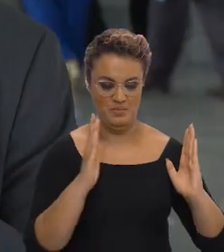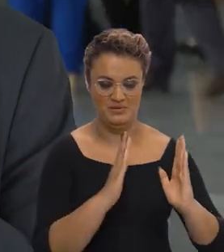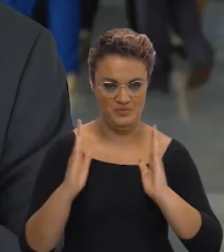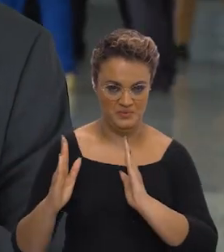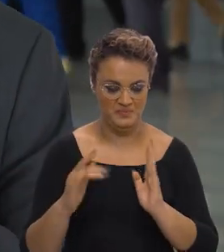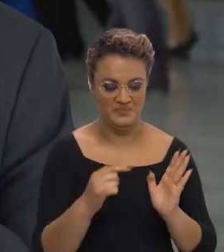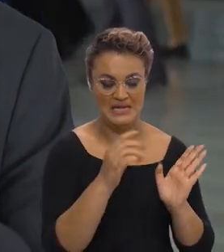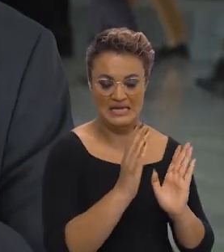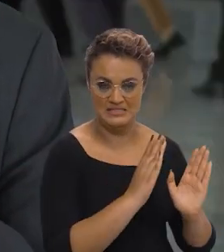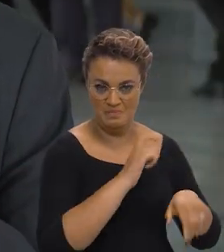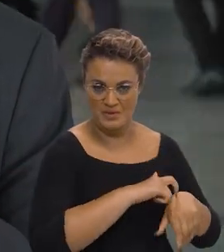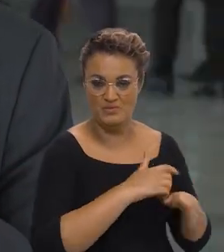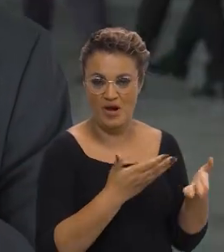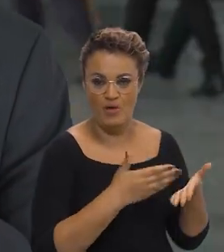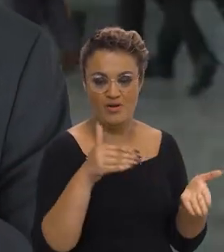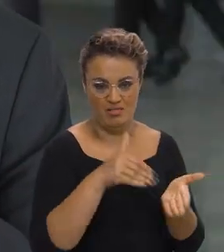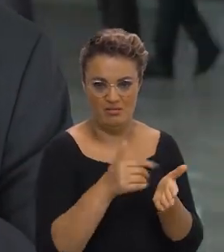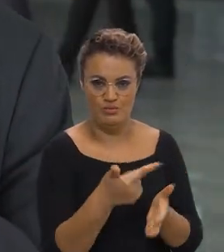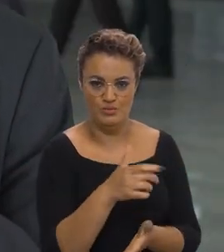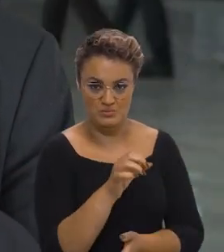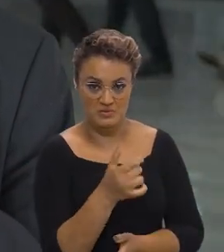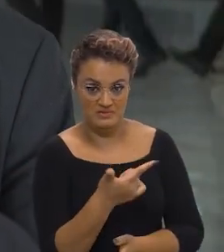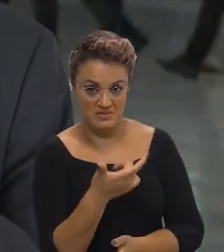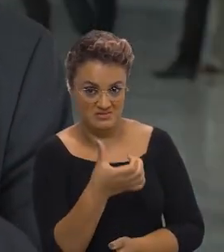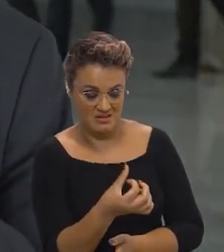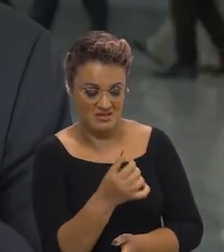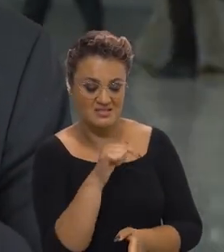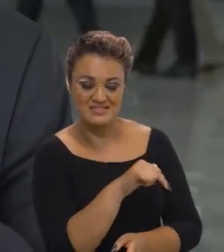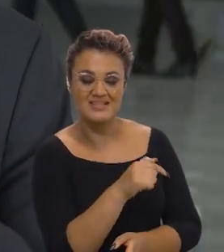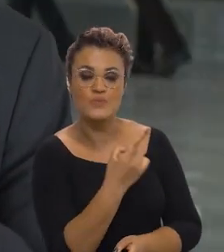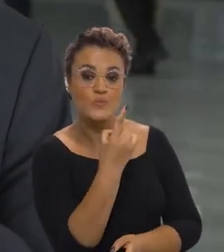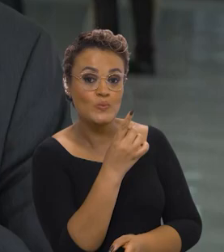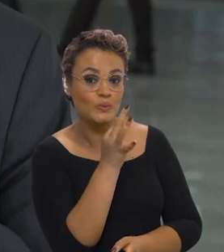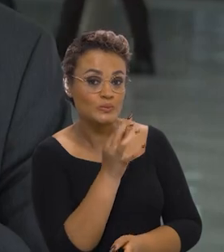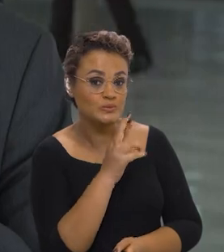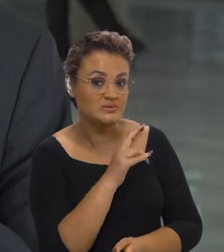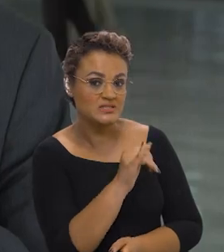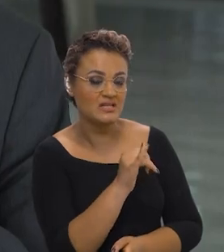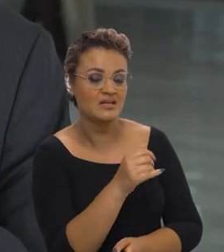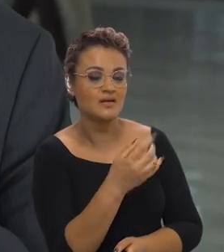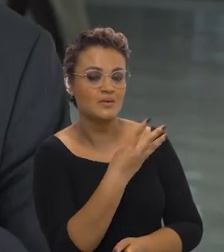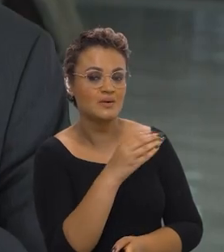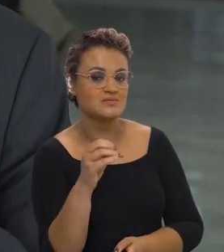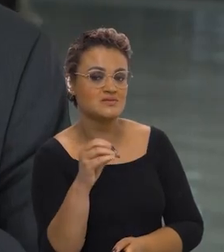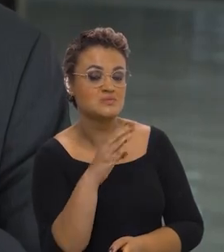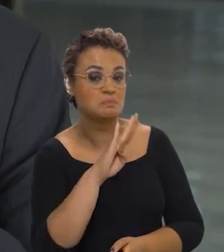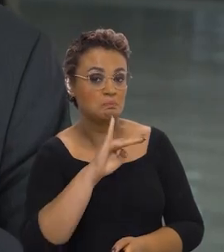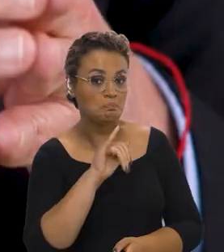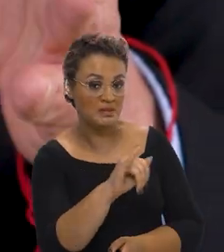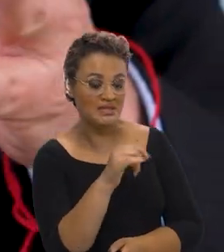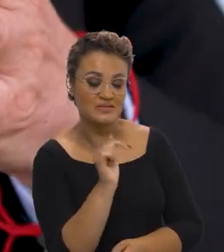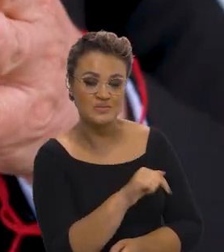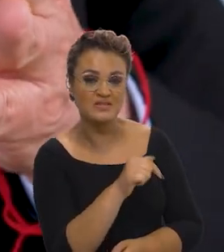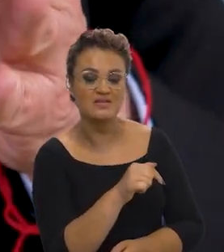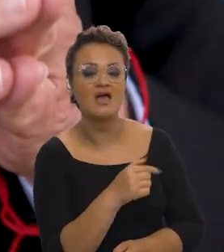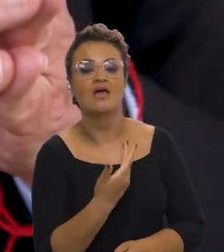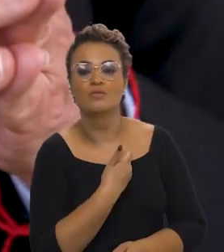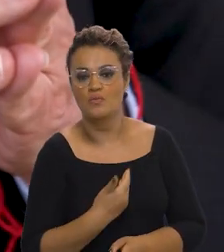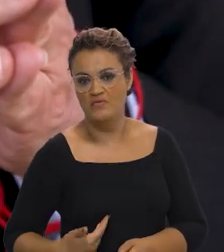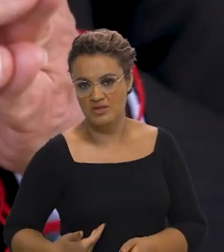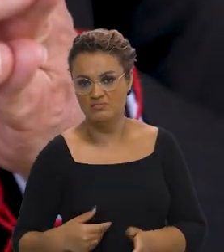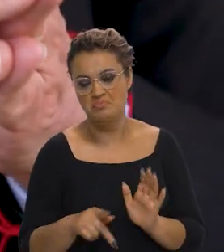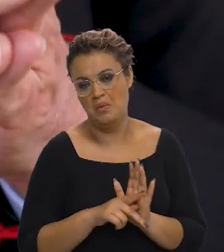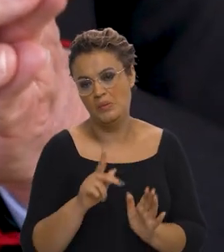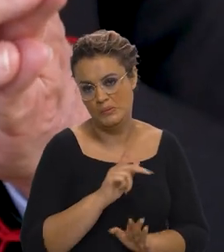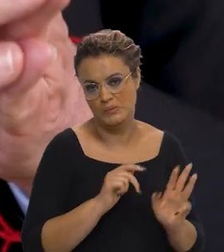2023 até 2026, que tem 1 trilhão e 400 bilhões, é o do governo